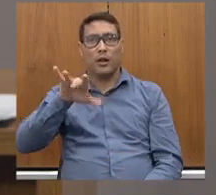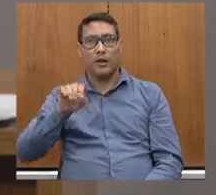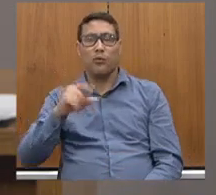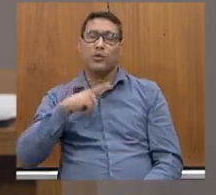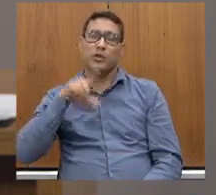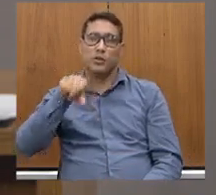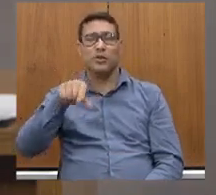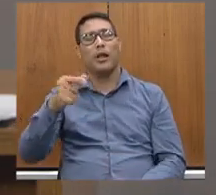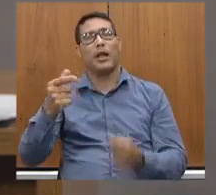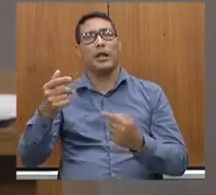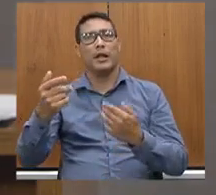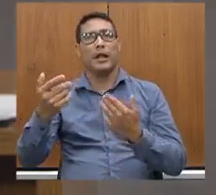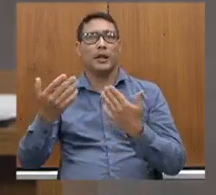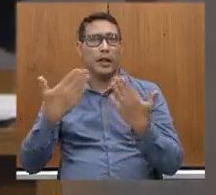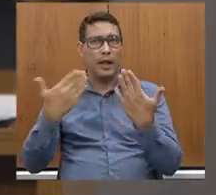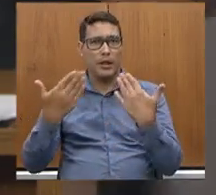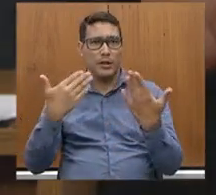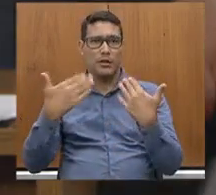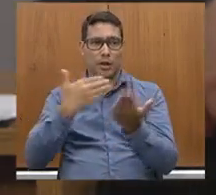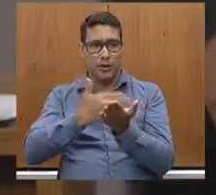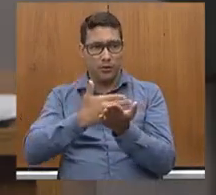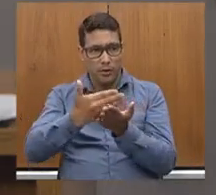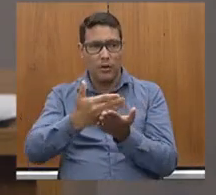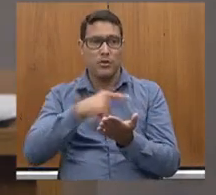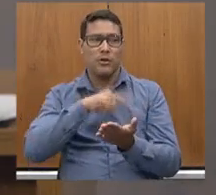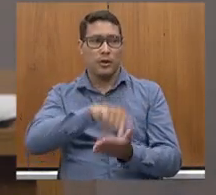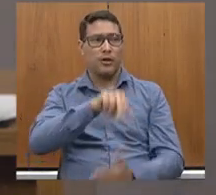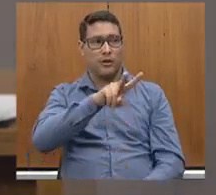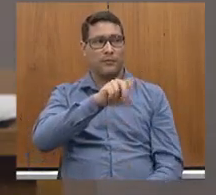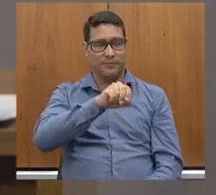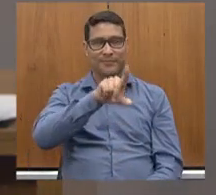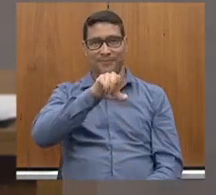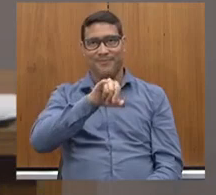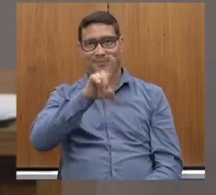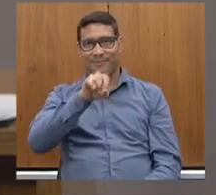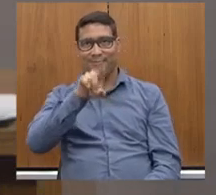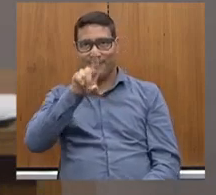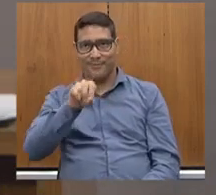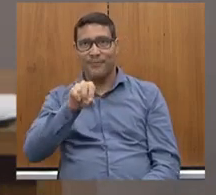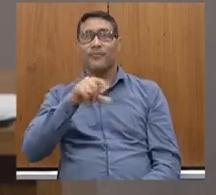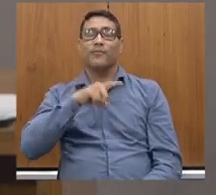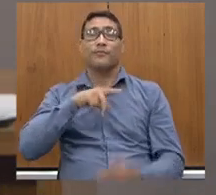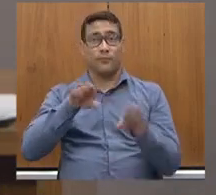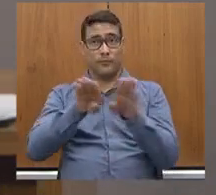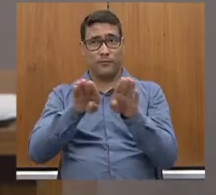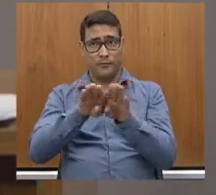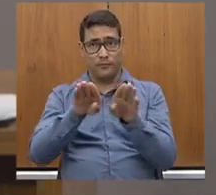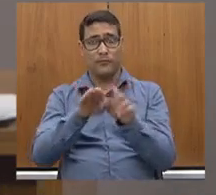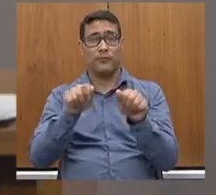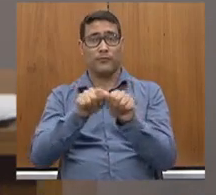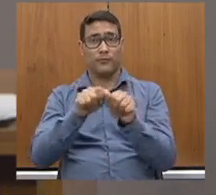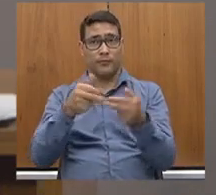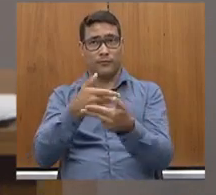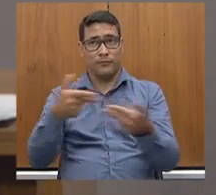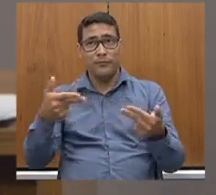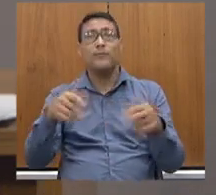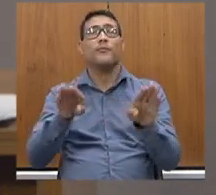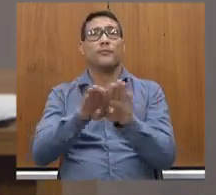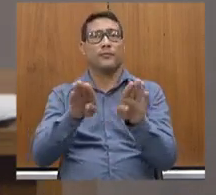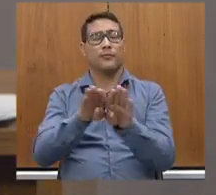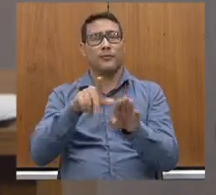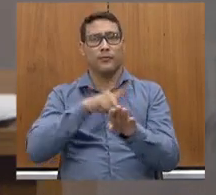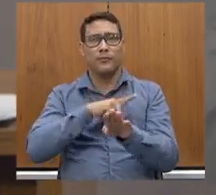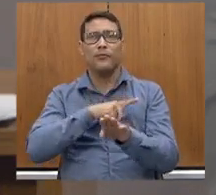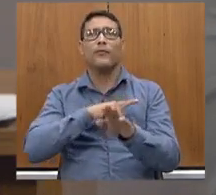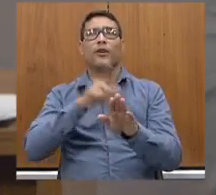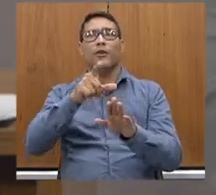início, eles, inclusive, haviam validado a primeira mudança de traçado que nós fizemos, e temos mantido